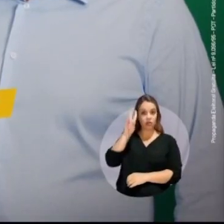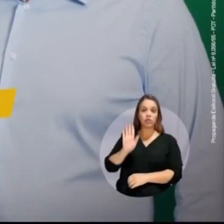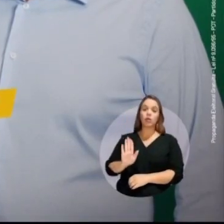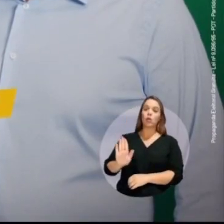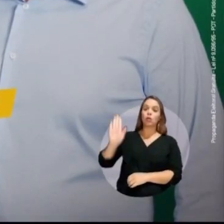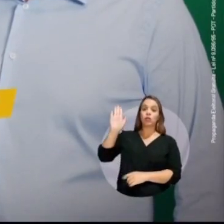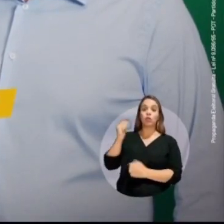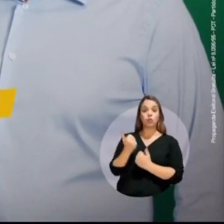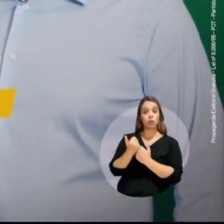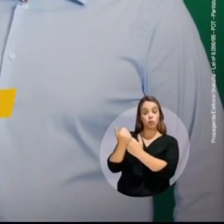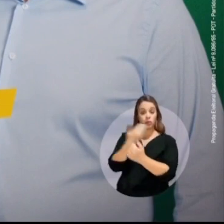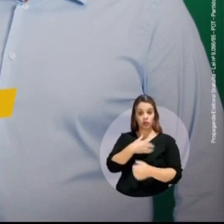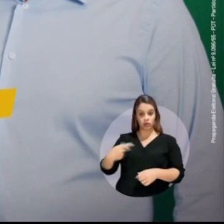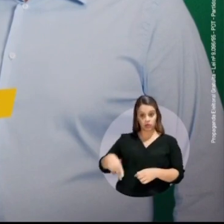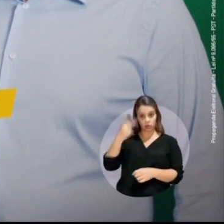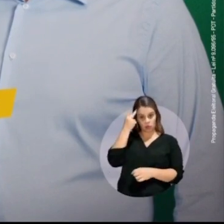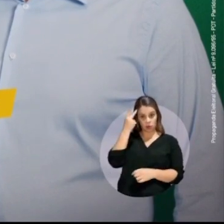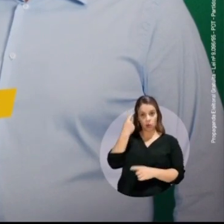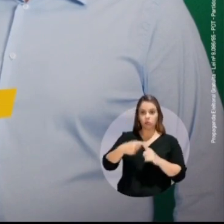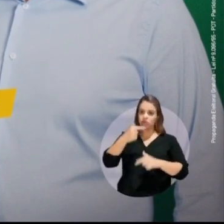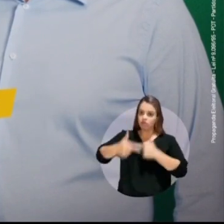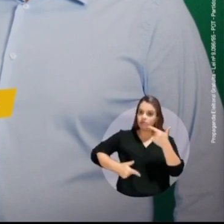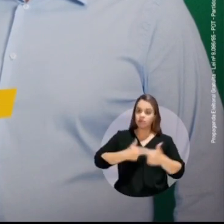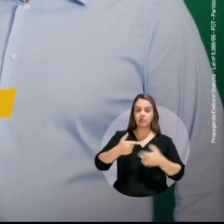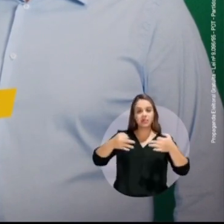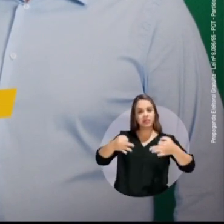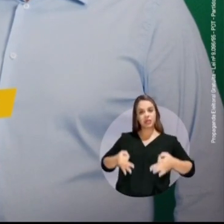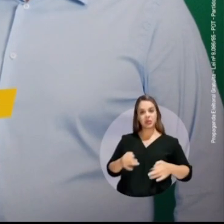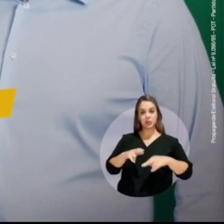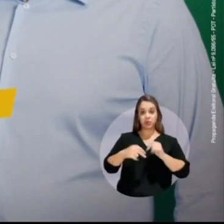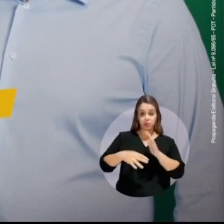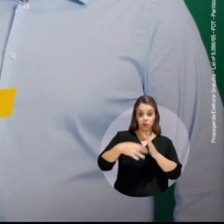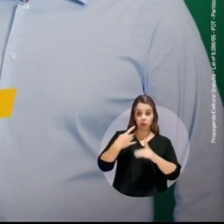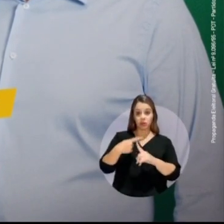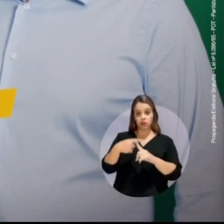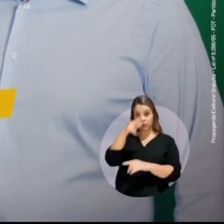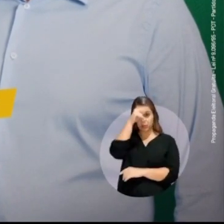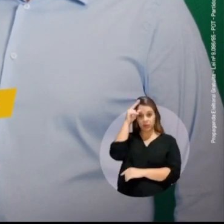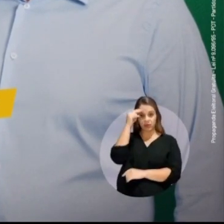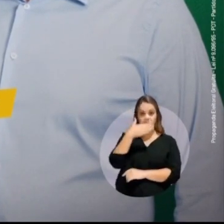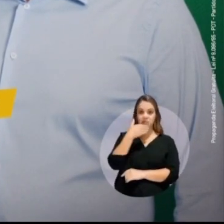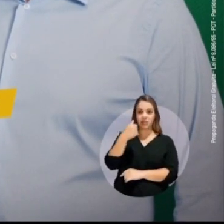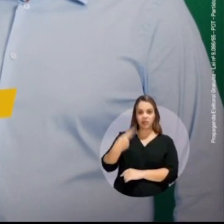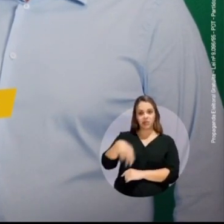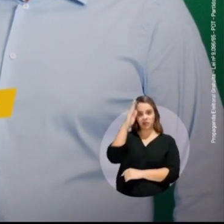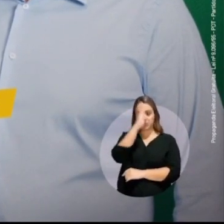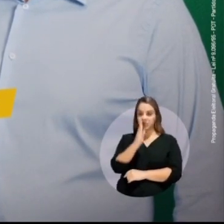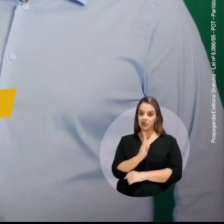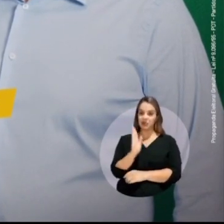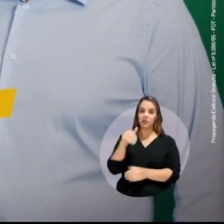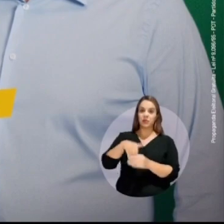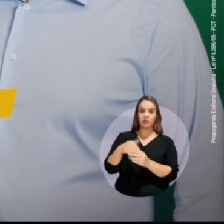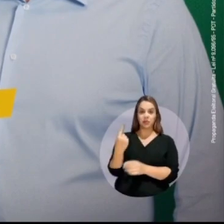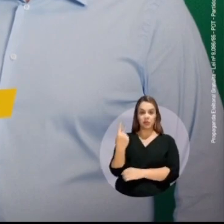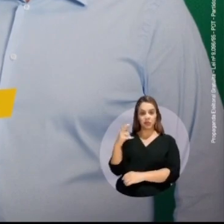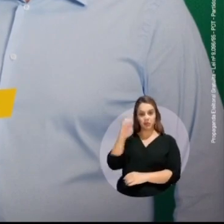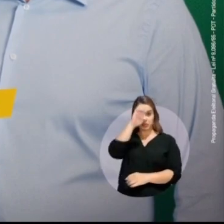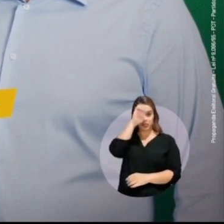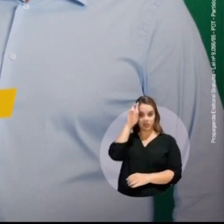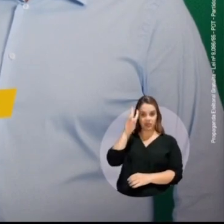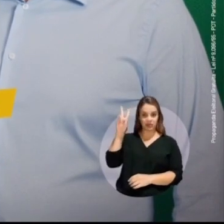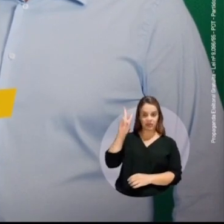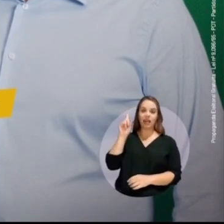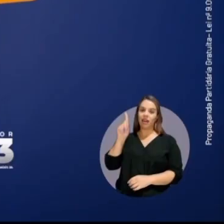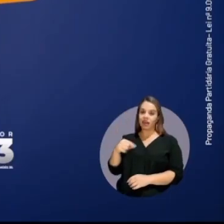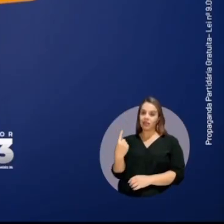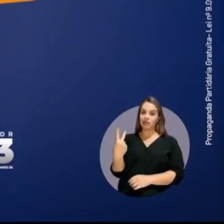candidato ao governo de São Paulo porque faz as coisas acontecerem. Por isso, foi quatro vezes o melhor prefeito do Brasil. Vote 12,